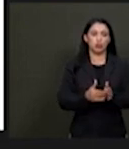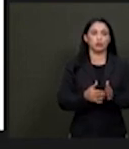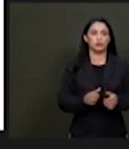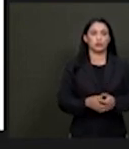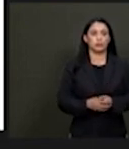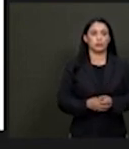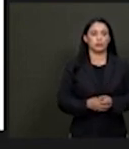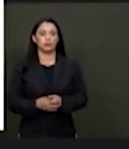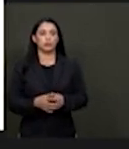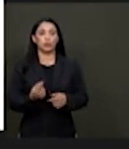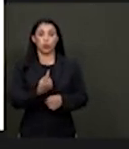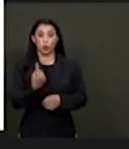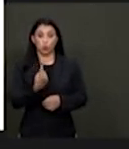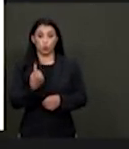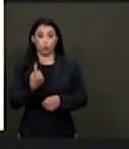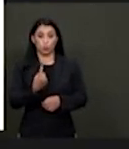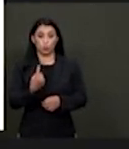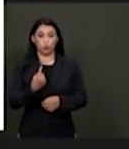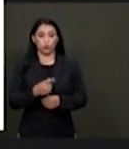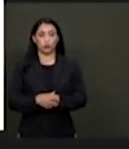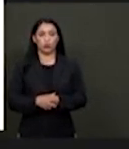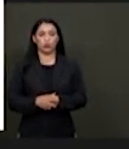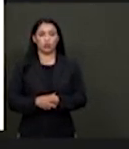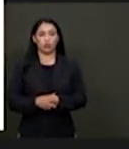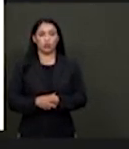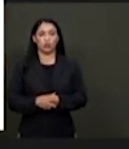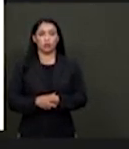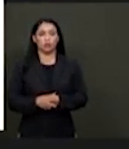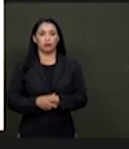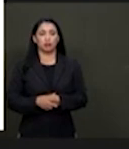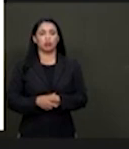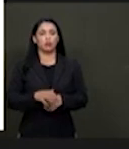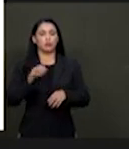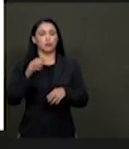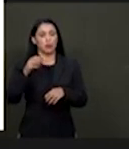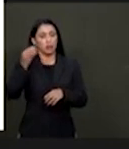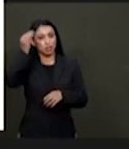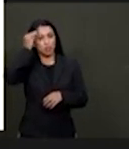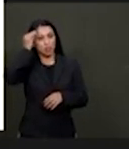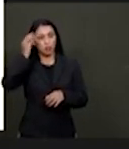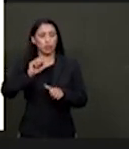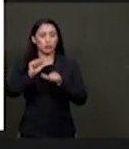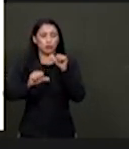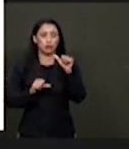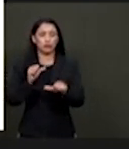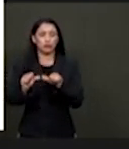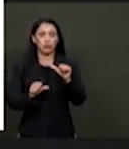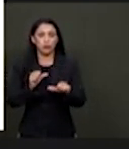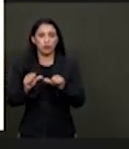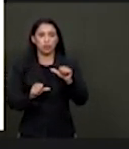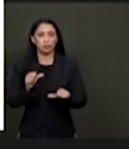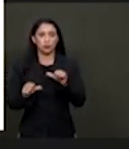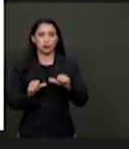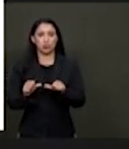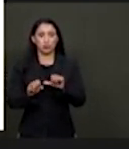Tópico 1, mudanças de visão sobre Audiência pública convocada para discutir a constitucionalidade do Decreto nº 10